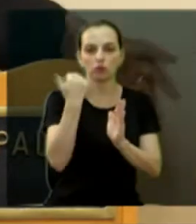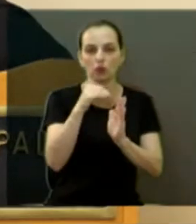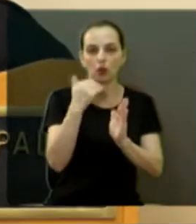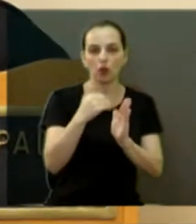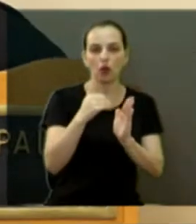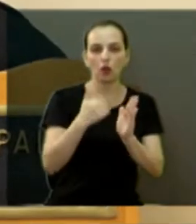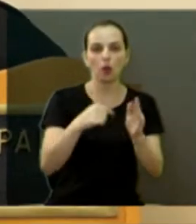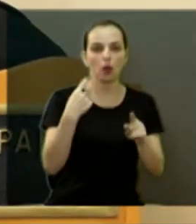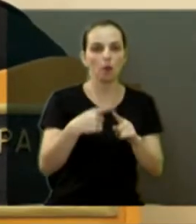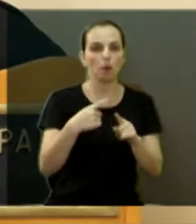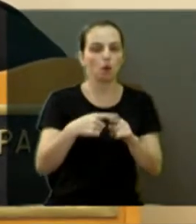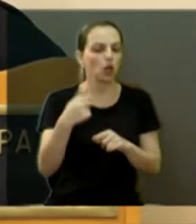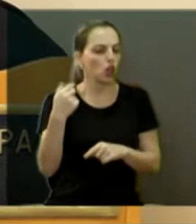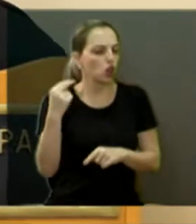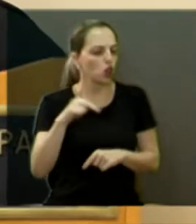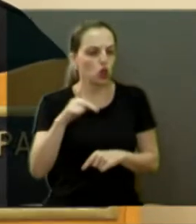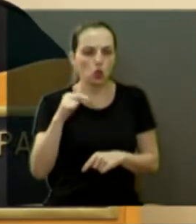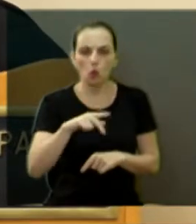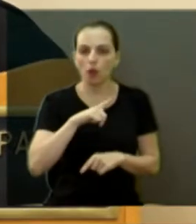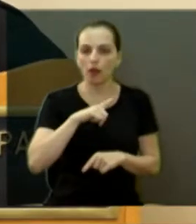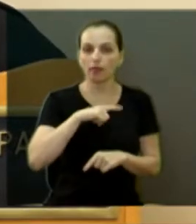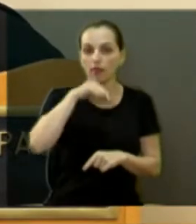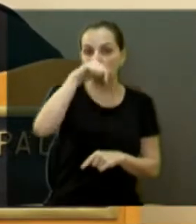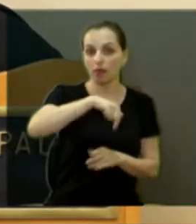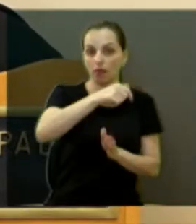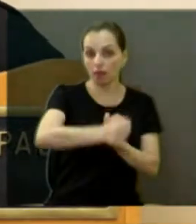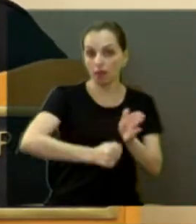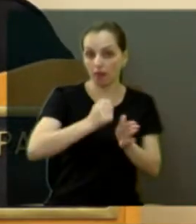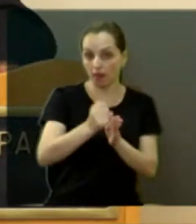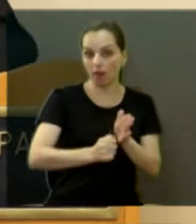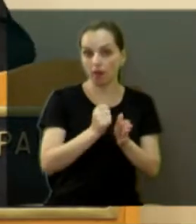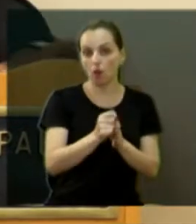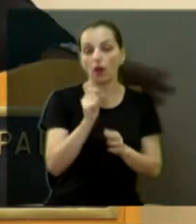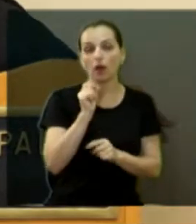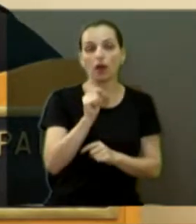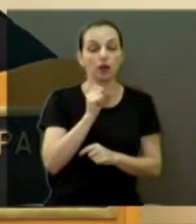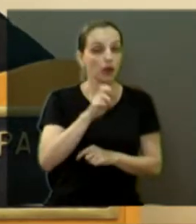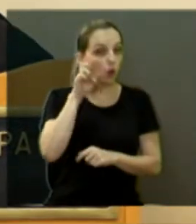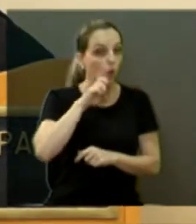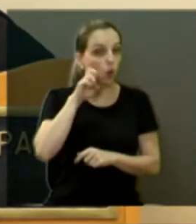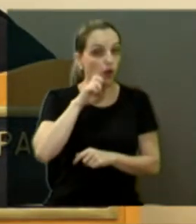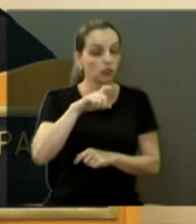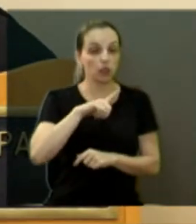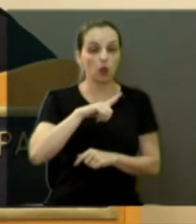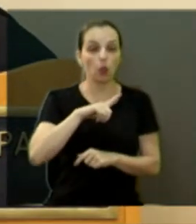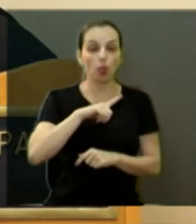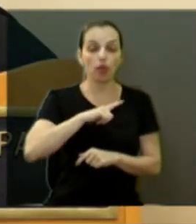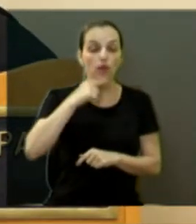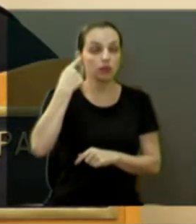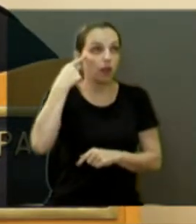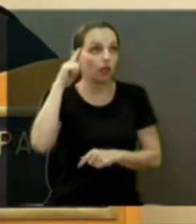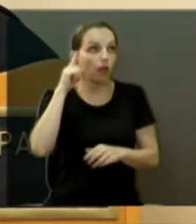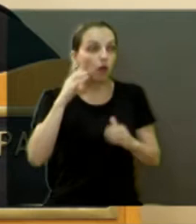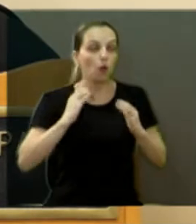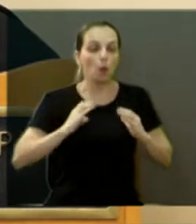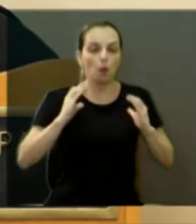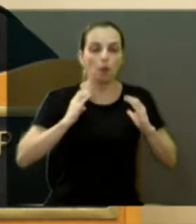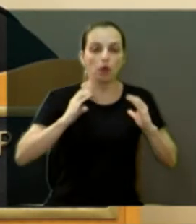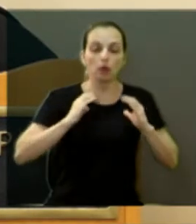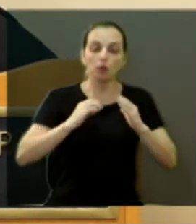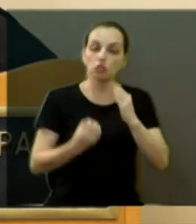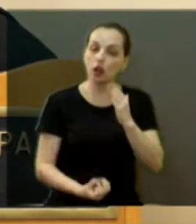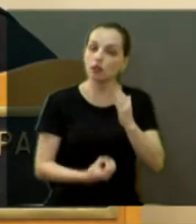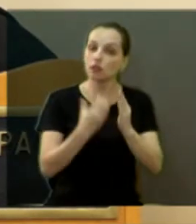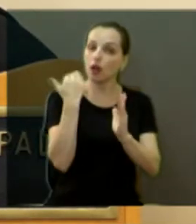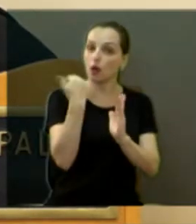programa aqui na cidade da Araquara. Inclusive, o Edinho teve essa postura de lançar esse